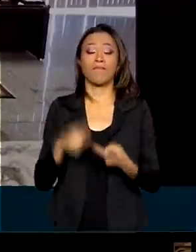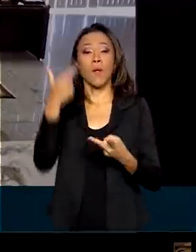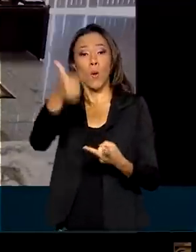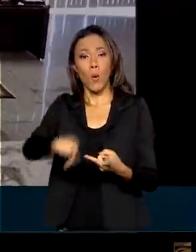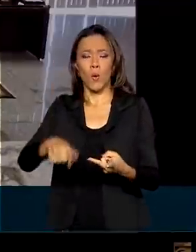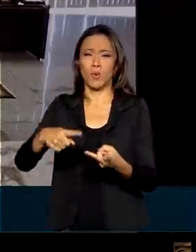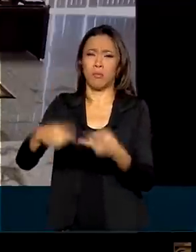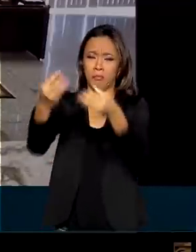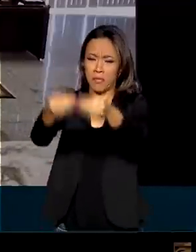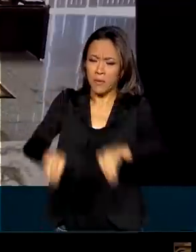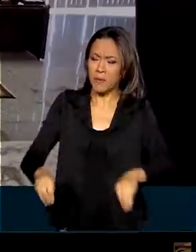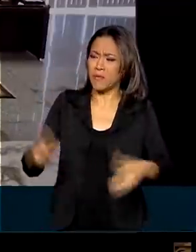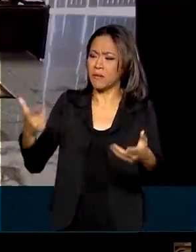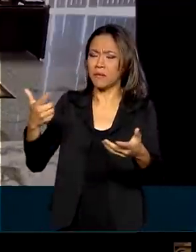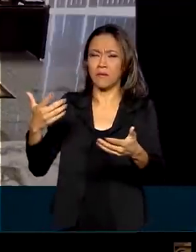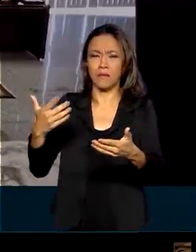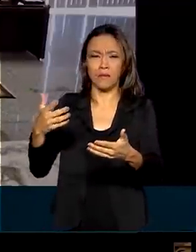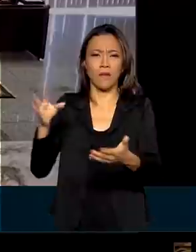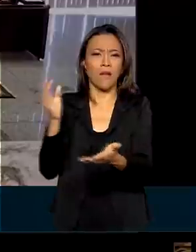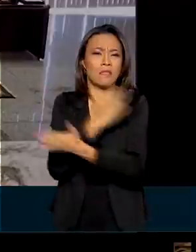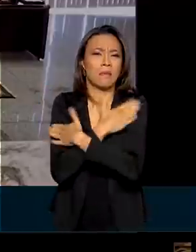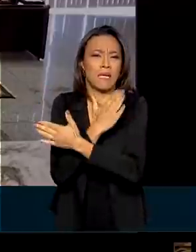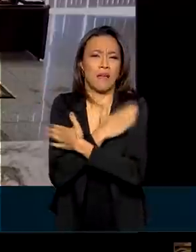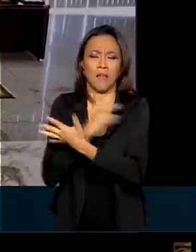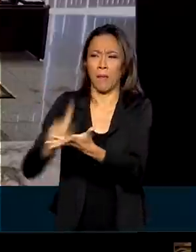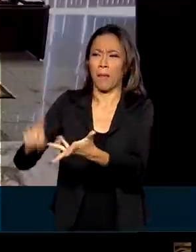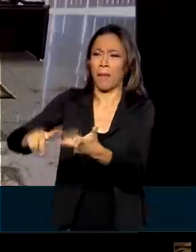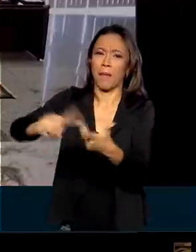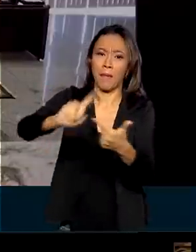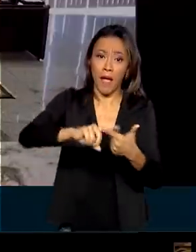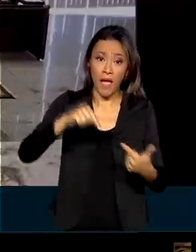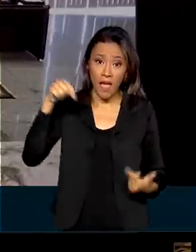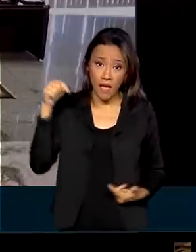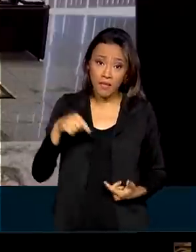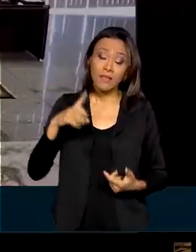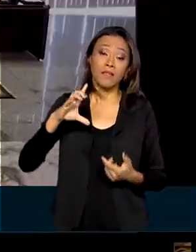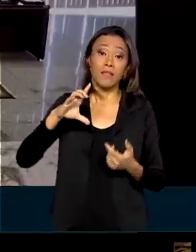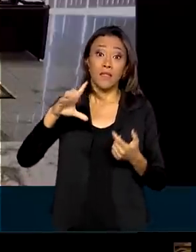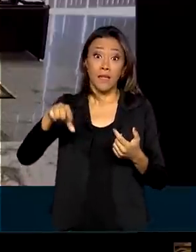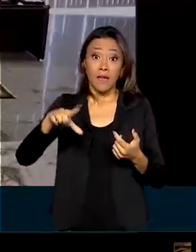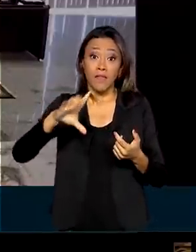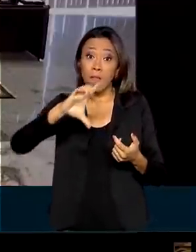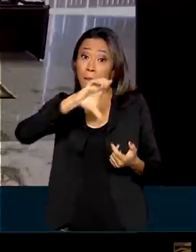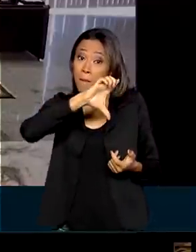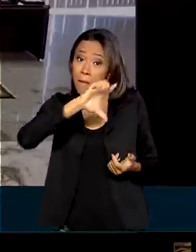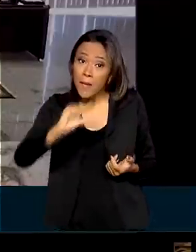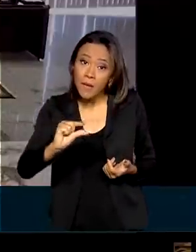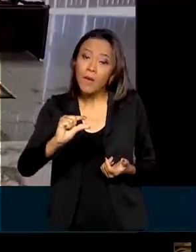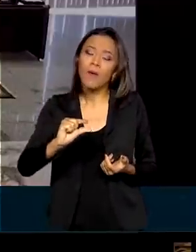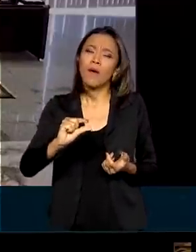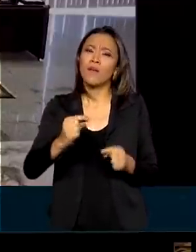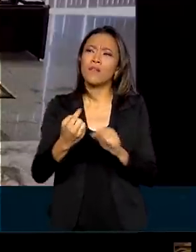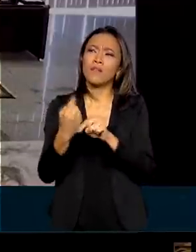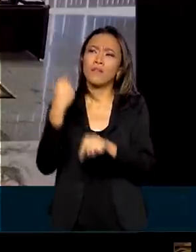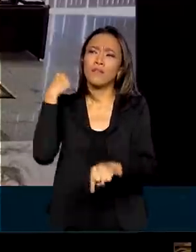é menor do que nos dois anos de queda de PIB 2015